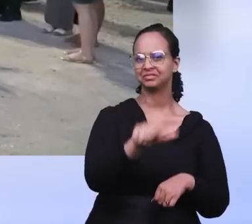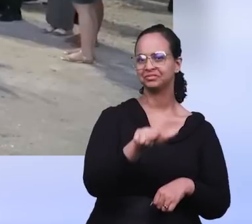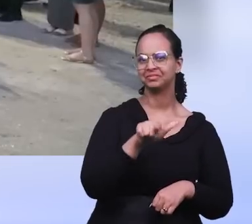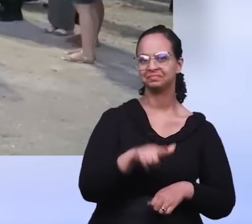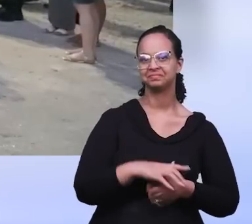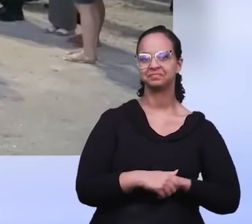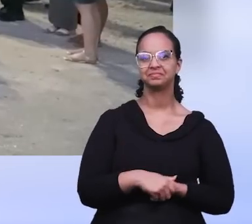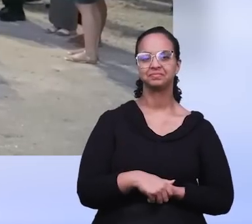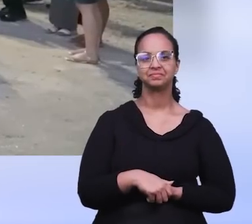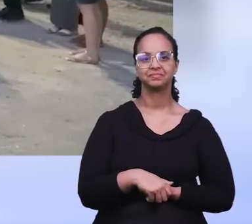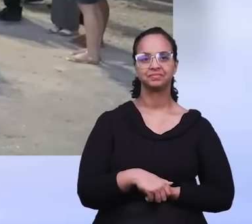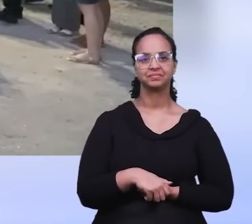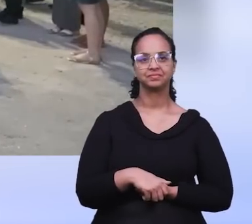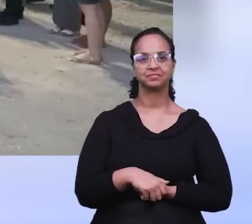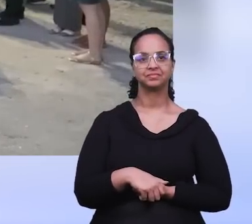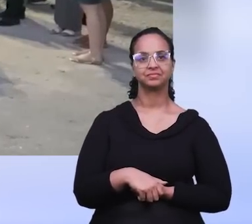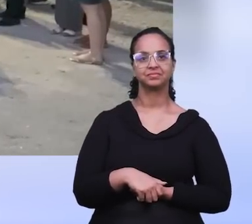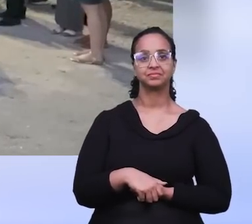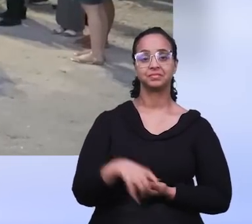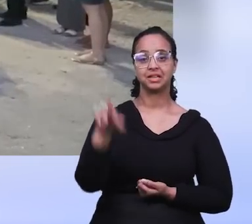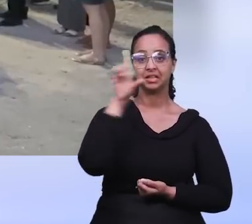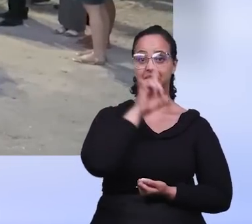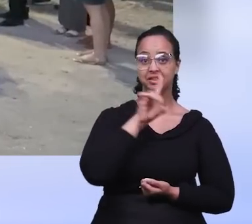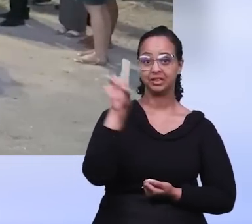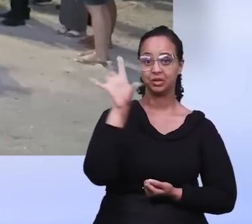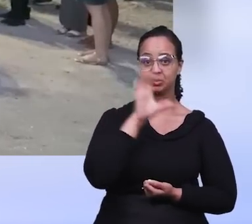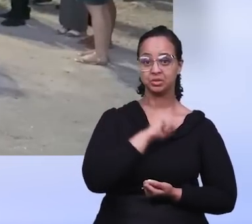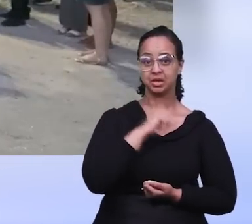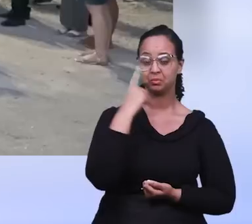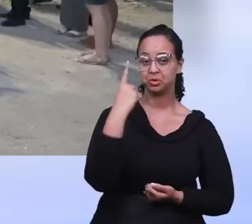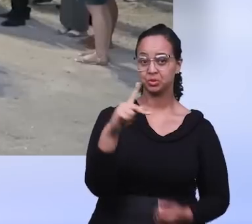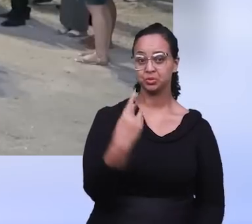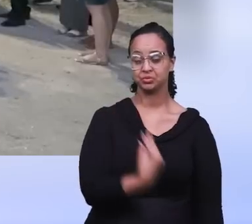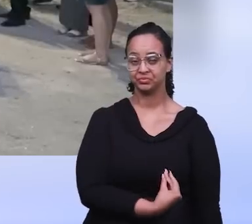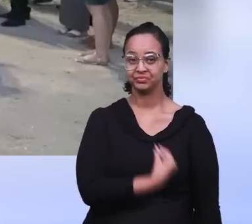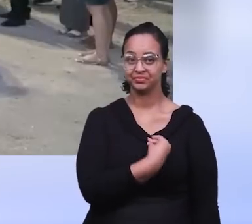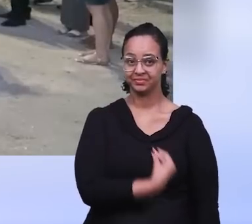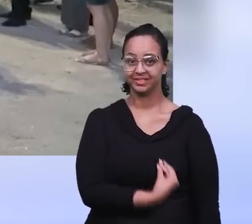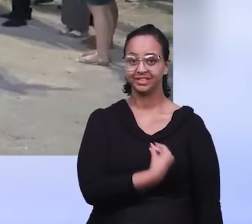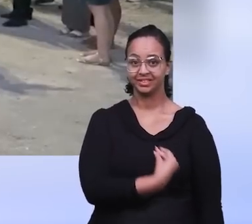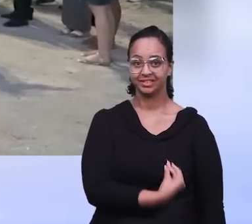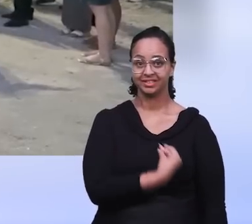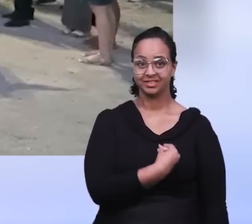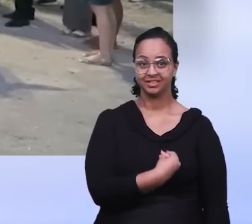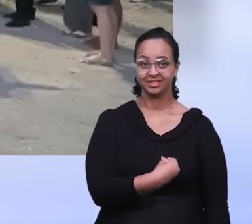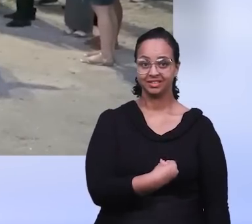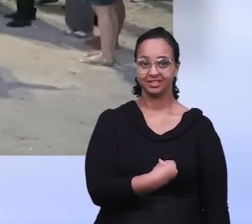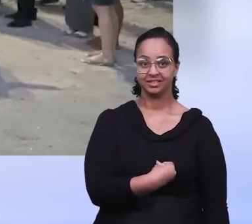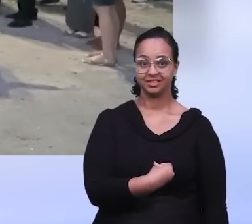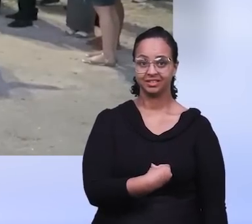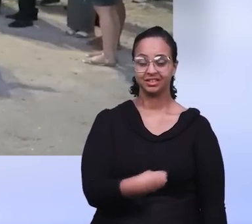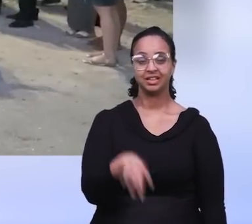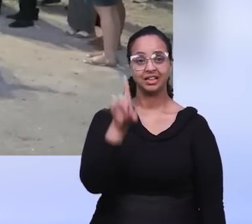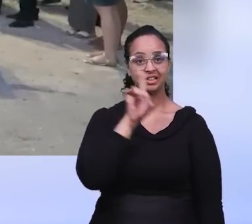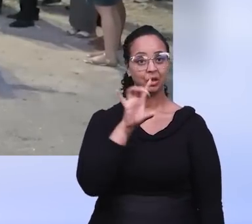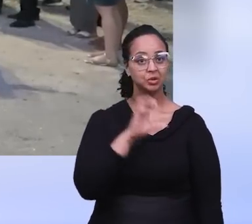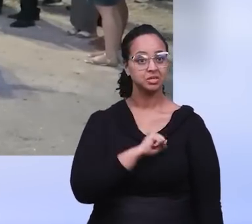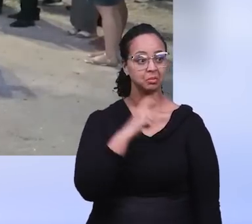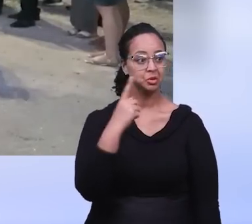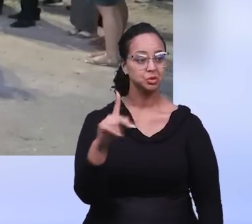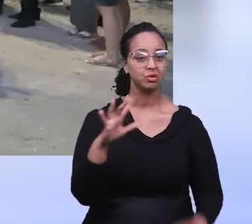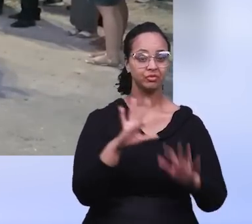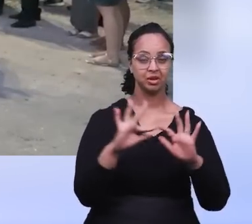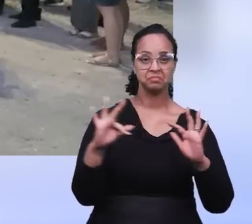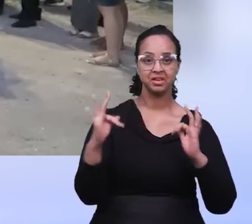uma palavra para o seu coração! Deus ama a sua vida! Deus ama a sua vida! Deus ama a sua